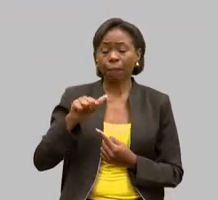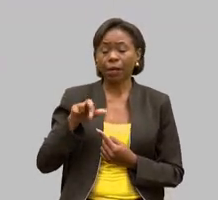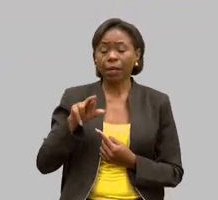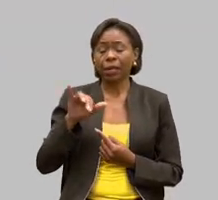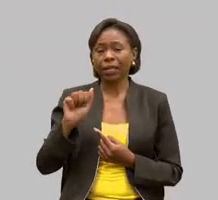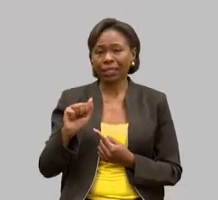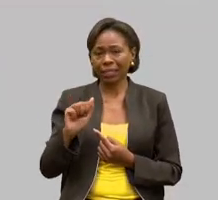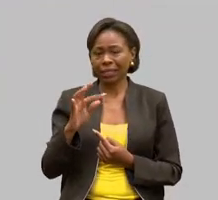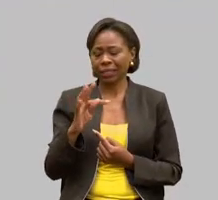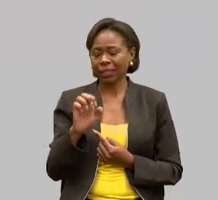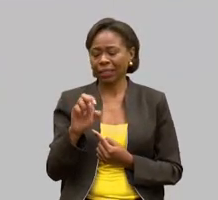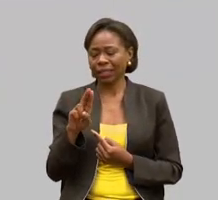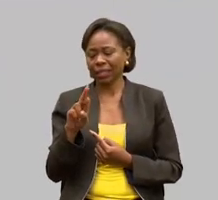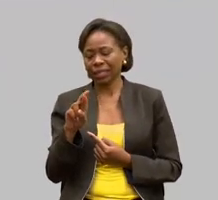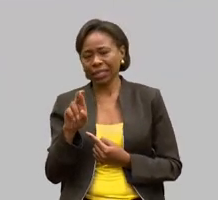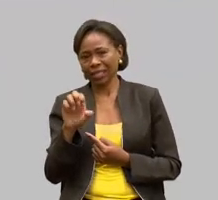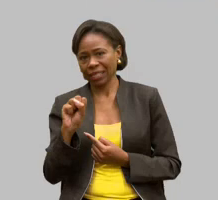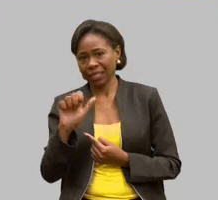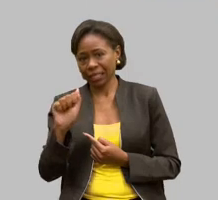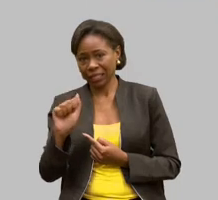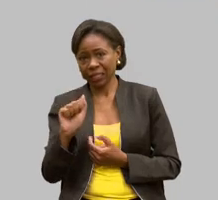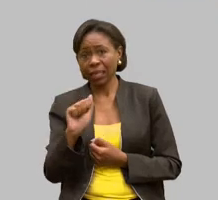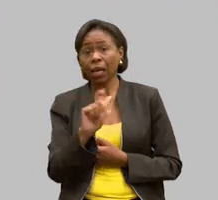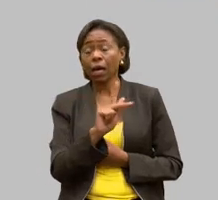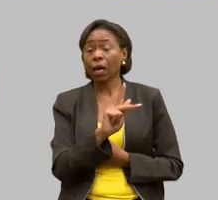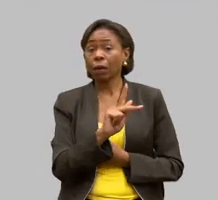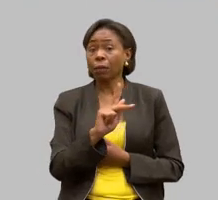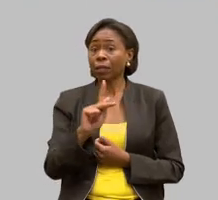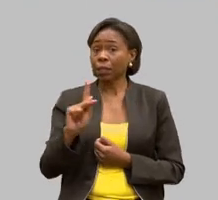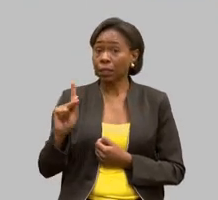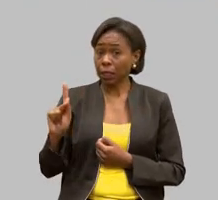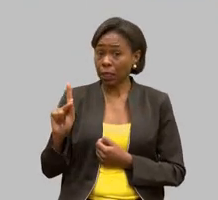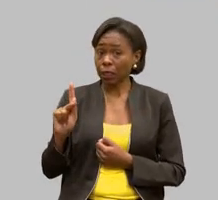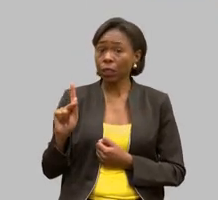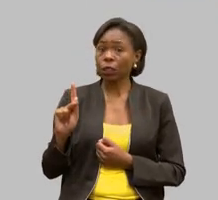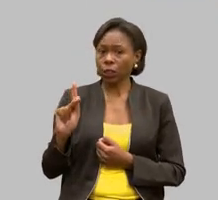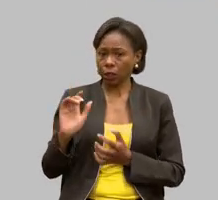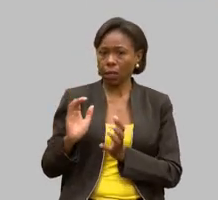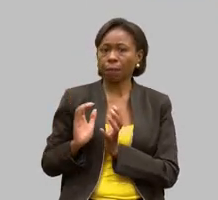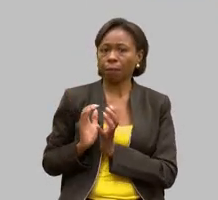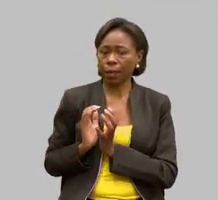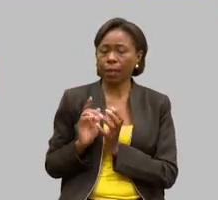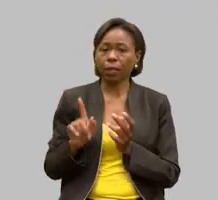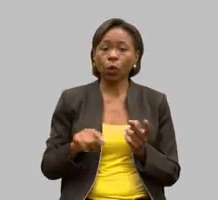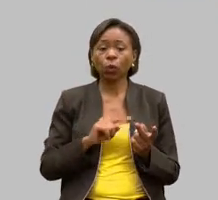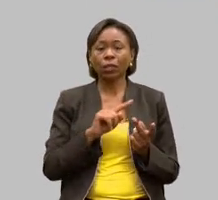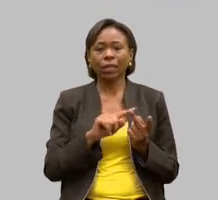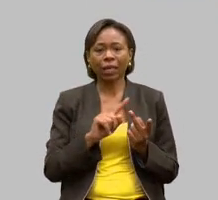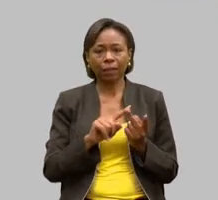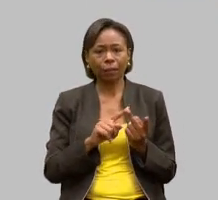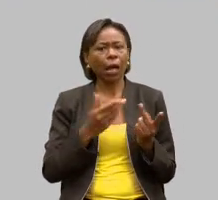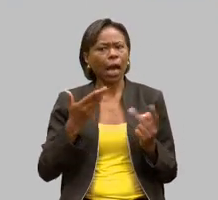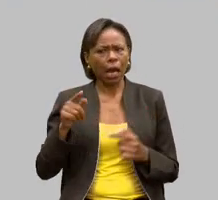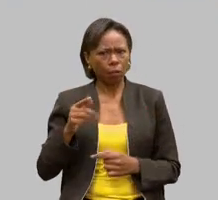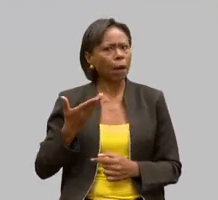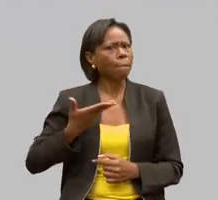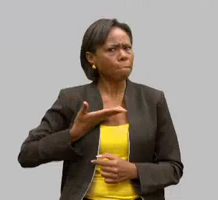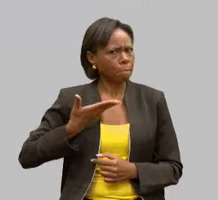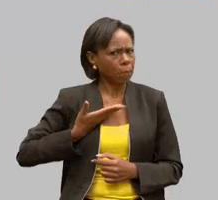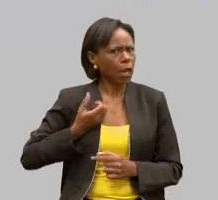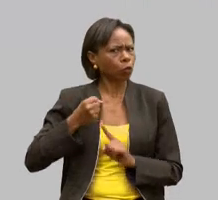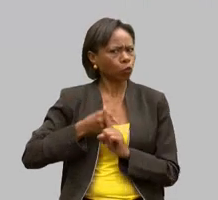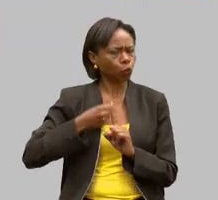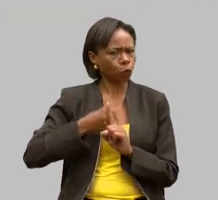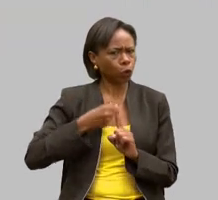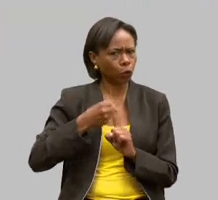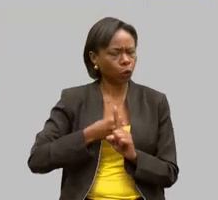Ela é presidente da Associação de Pais Amigos Excepcionais. Aqui à minha direita é uma amiga, é uma lutadora, filha de um grande